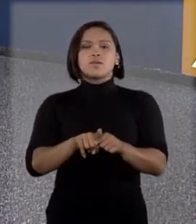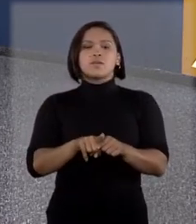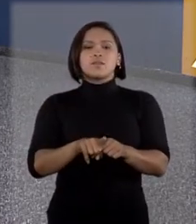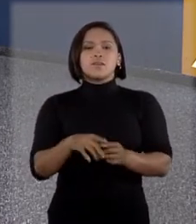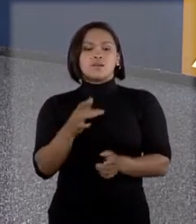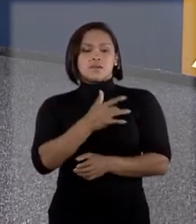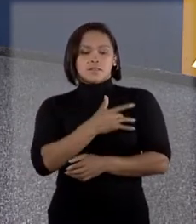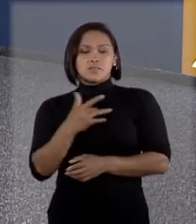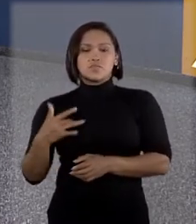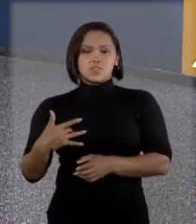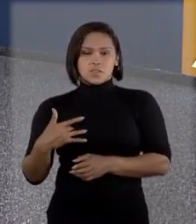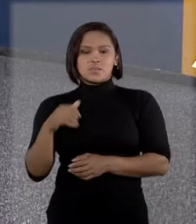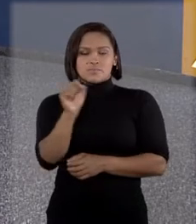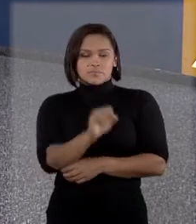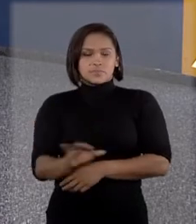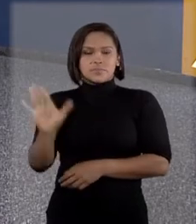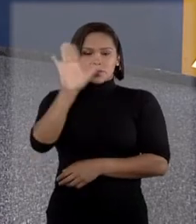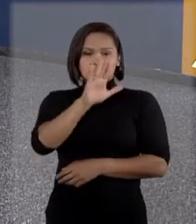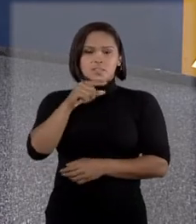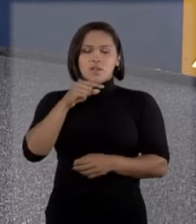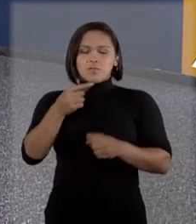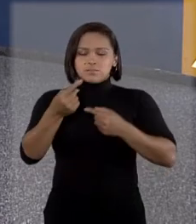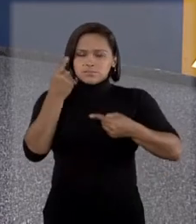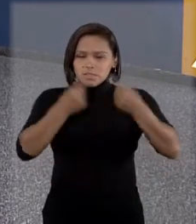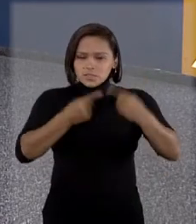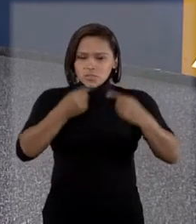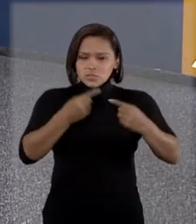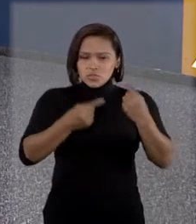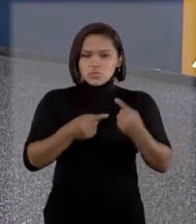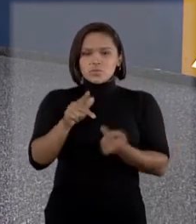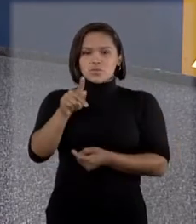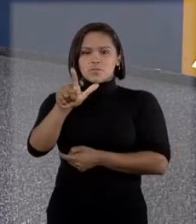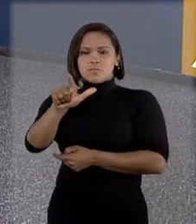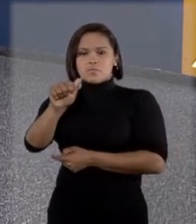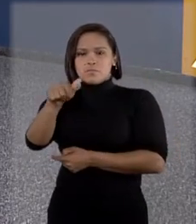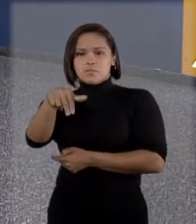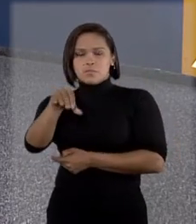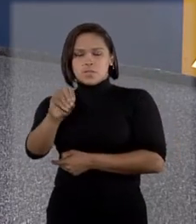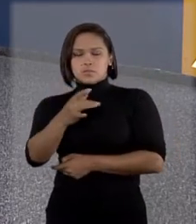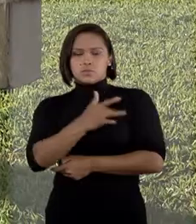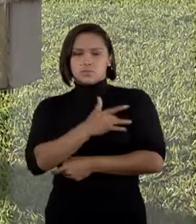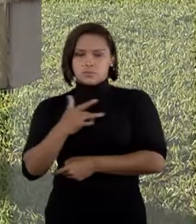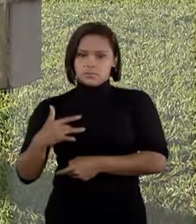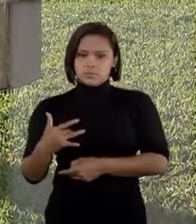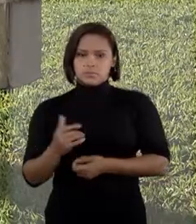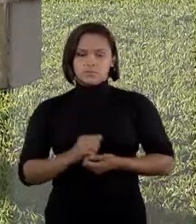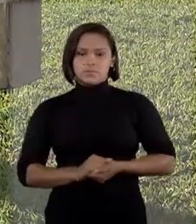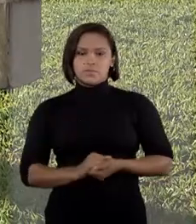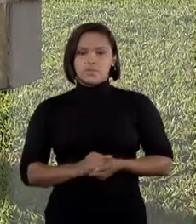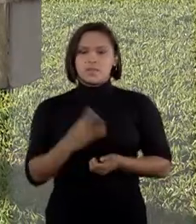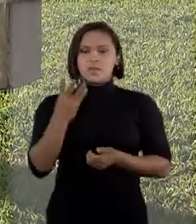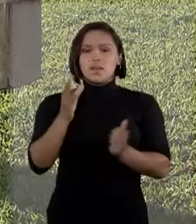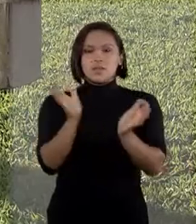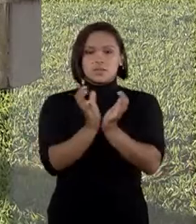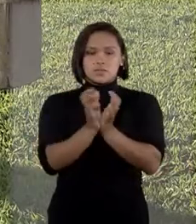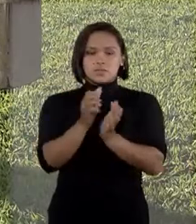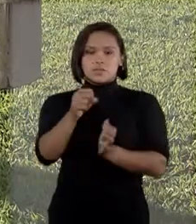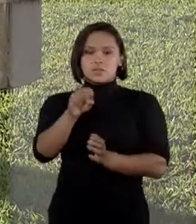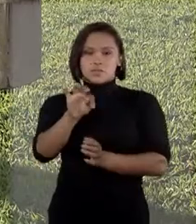de Saúde em ação que discute a cobertura de urgências por planos de saúde. A quarta turma do STJ